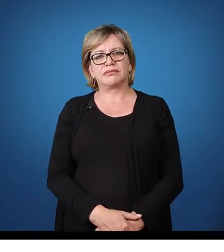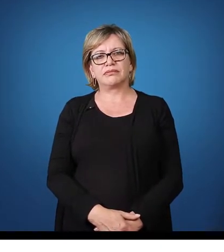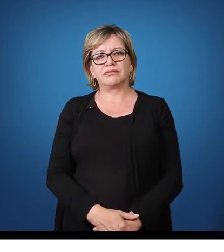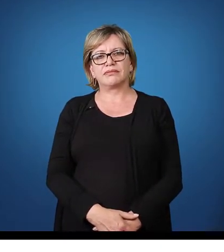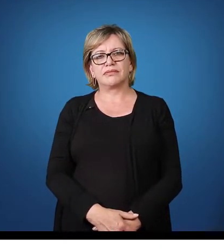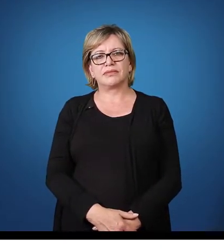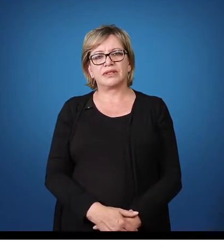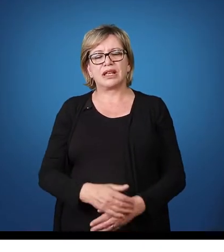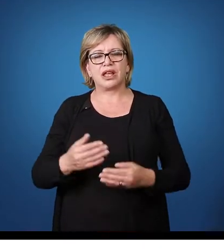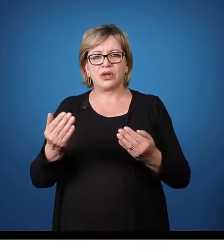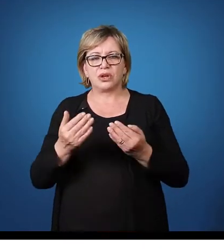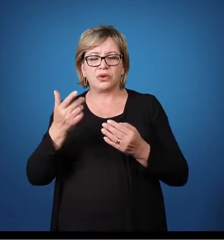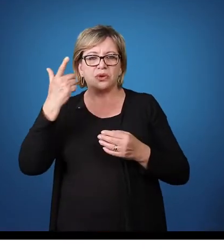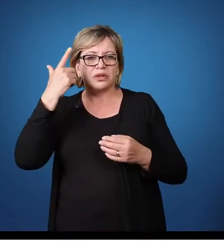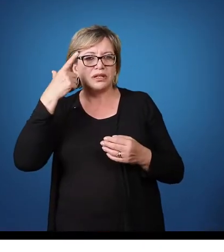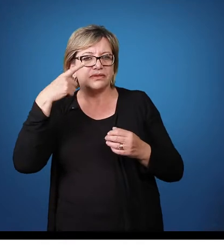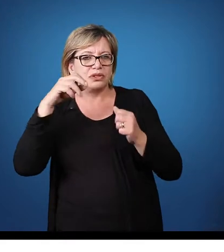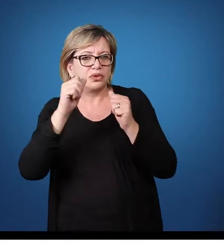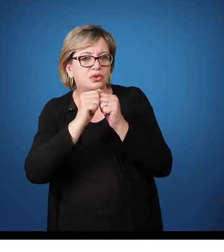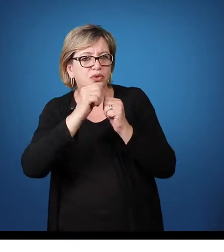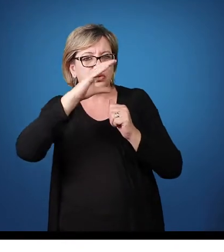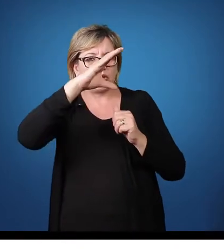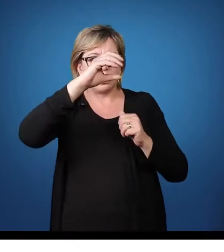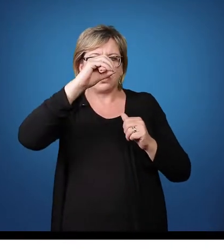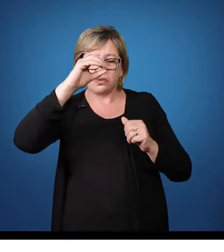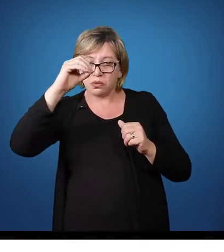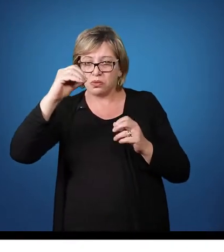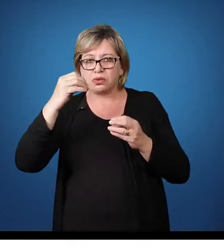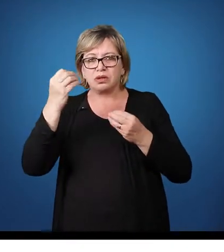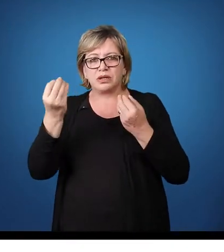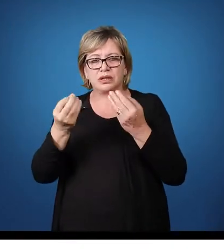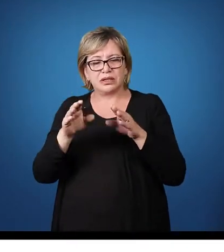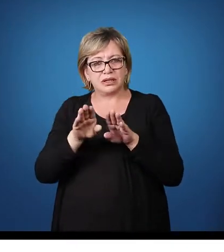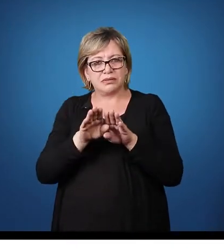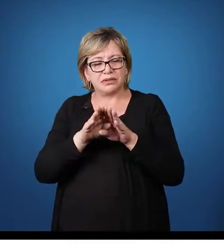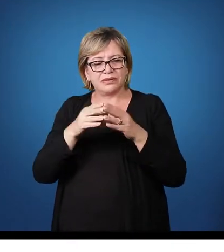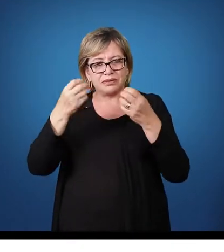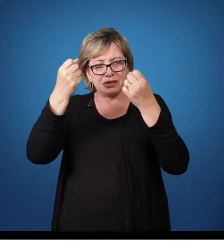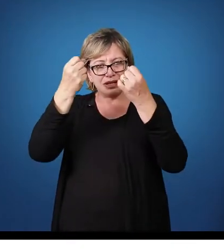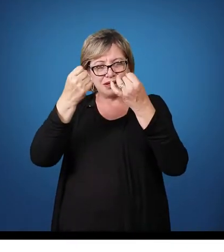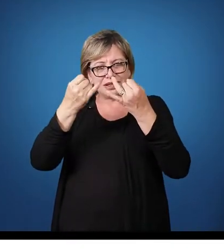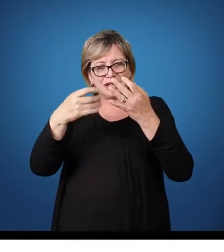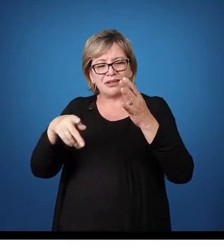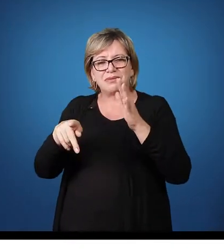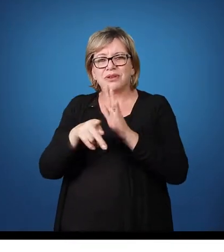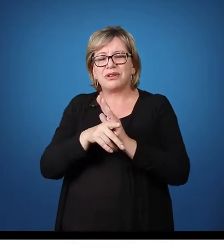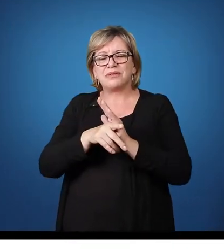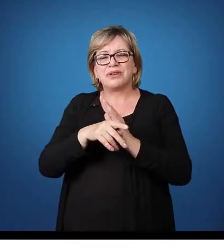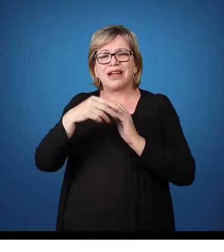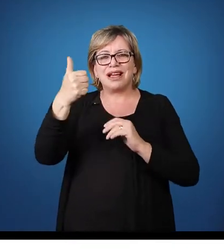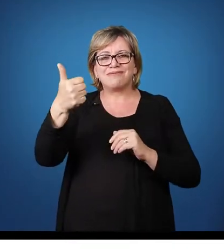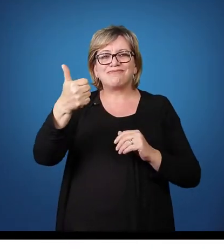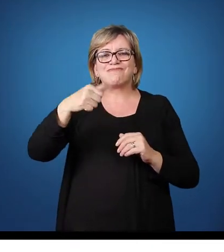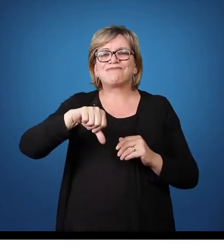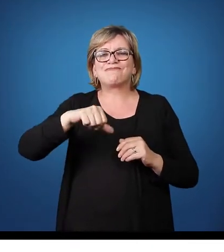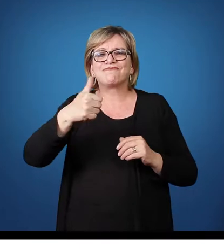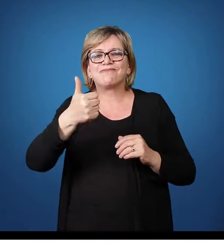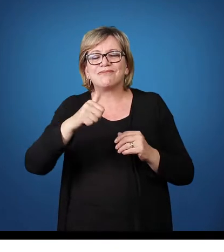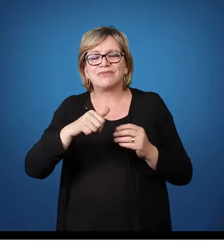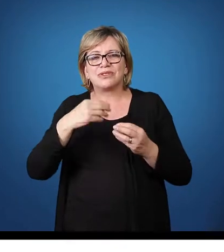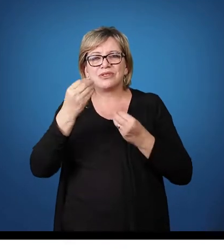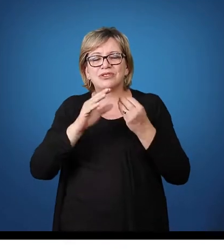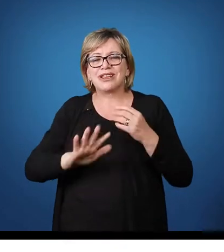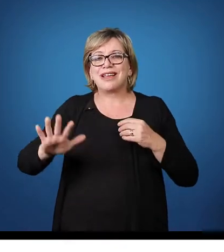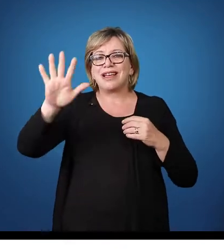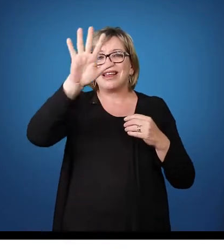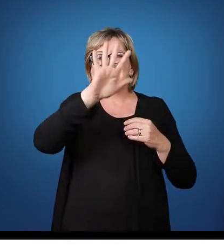Estamos novamente com a coordenadora Mari Nilce. Agora, iremos tratar sobre o tema da avaliação, de uma forma